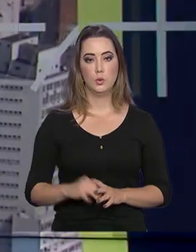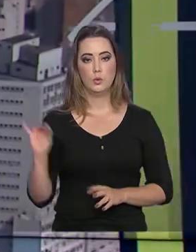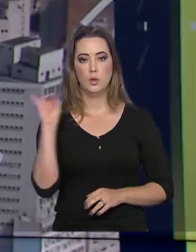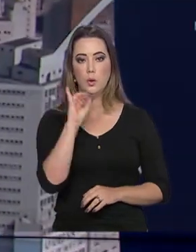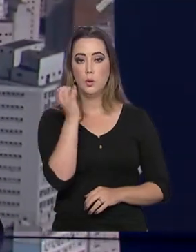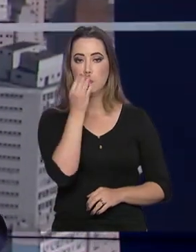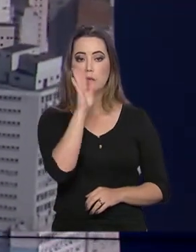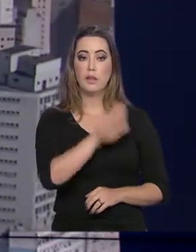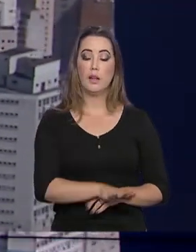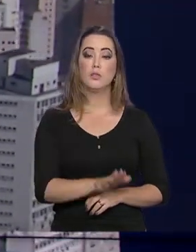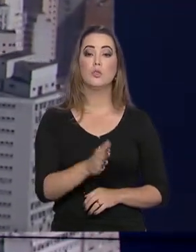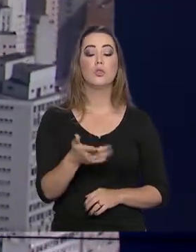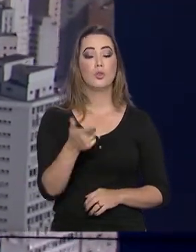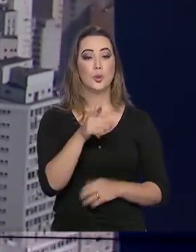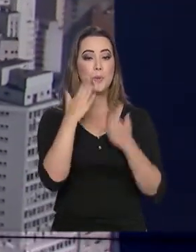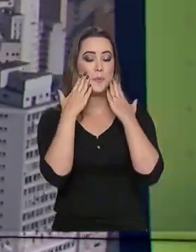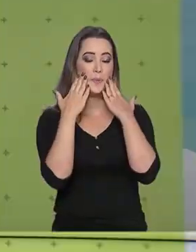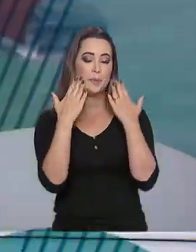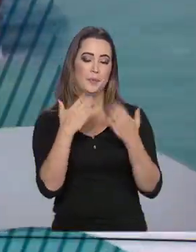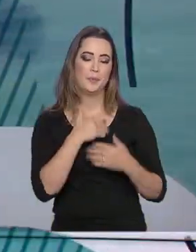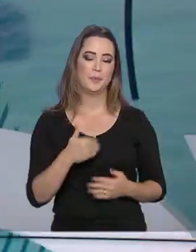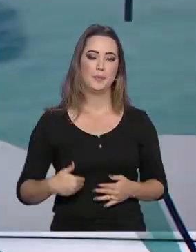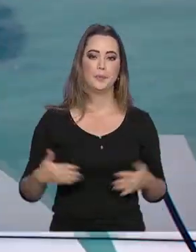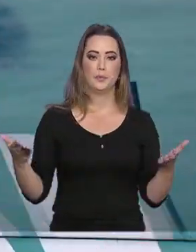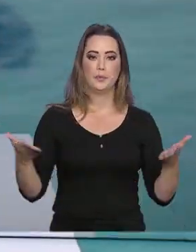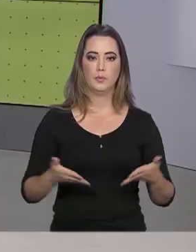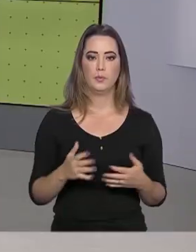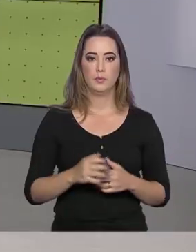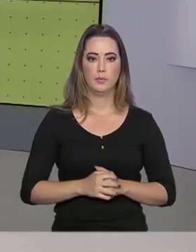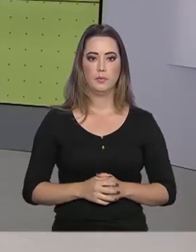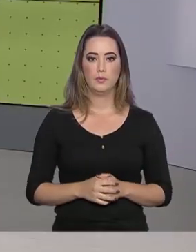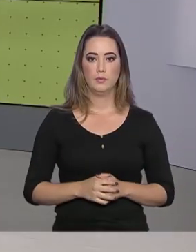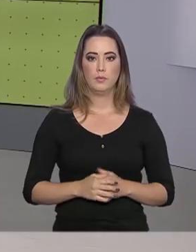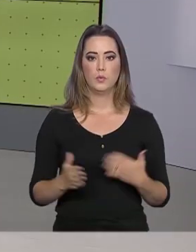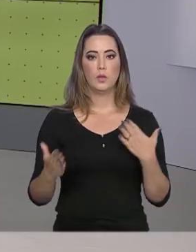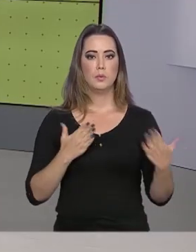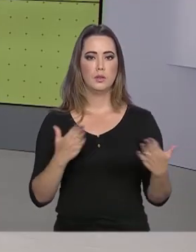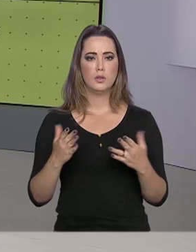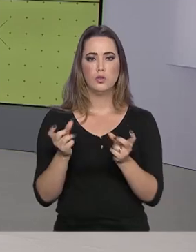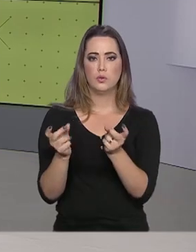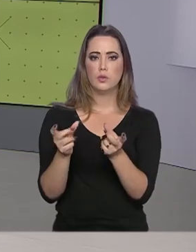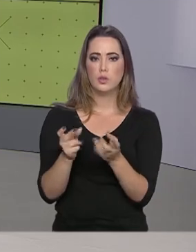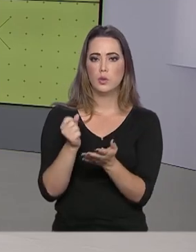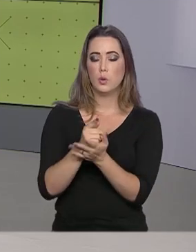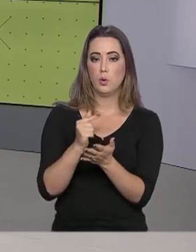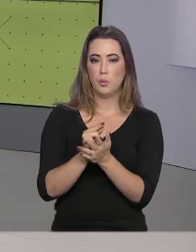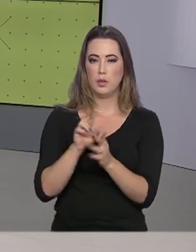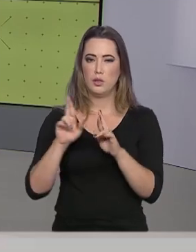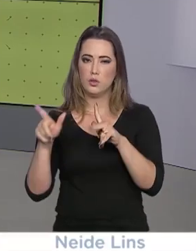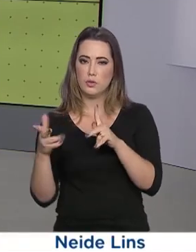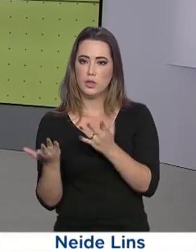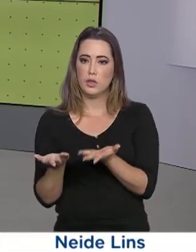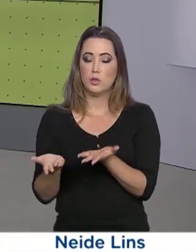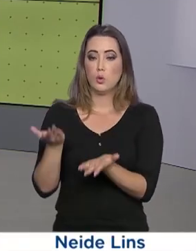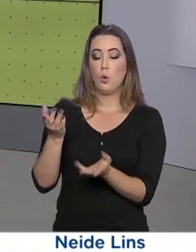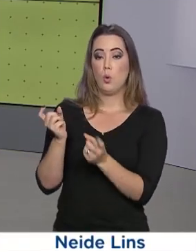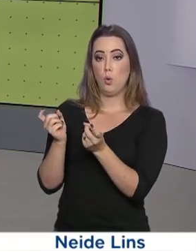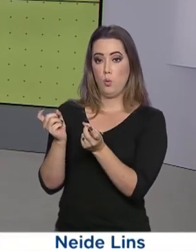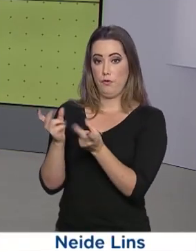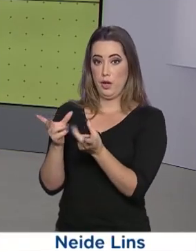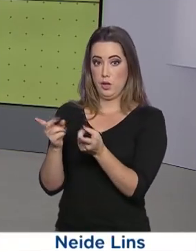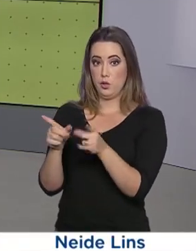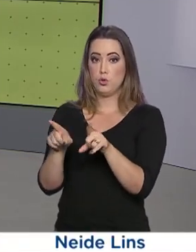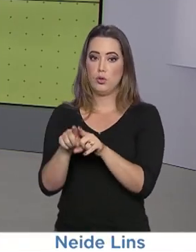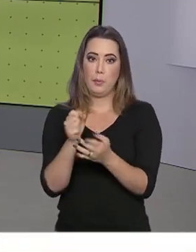Boa tarde, já estamos no ar com mais um Governo Agora. A balança comercial, que é a diferença entre exportações e